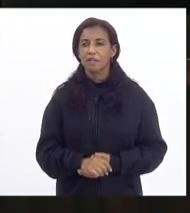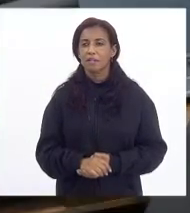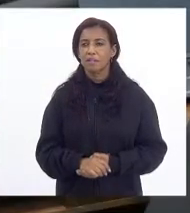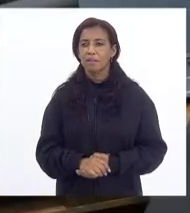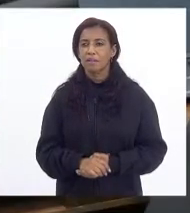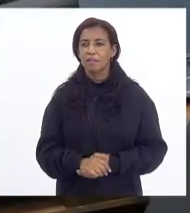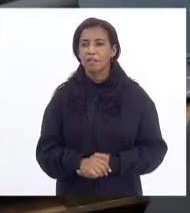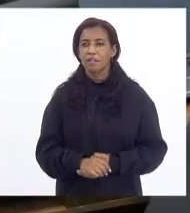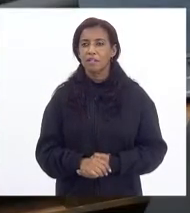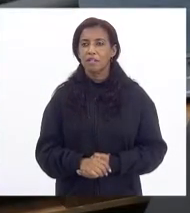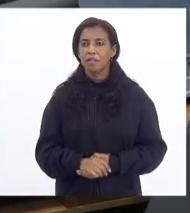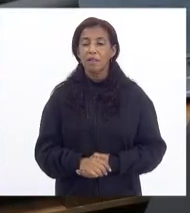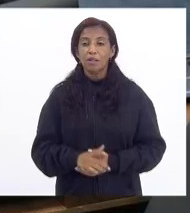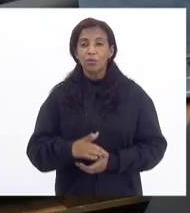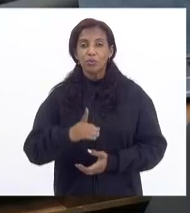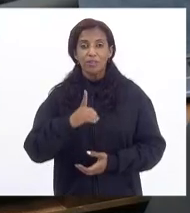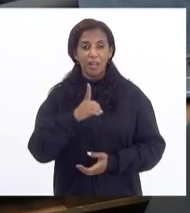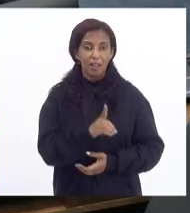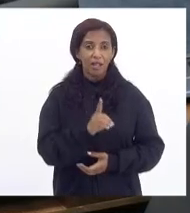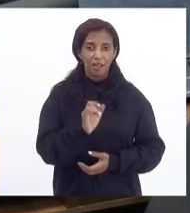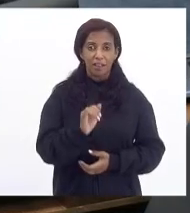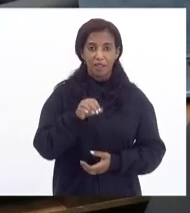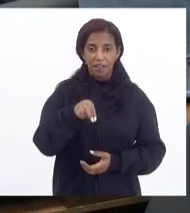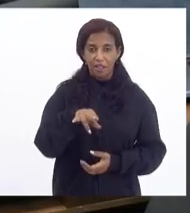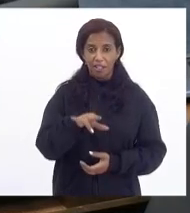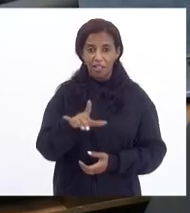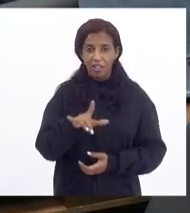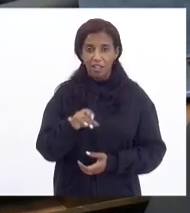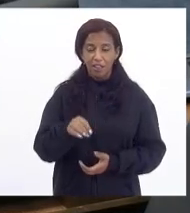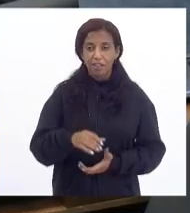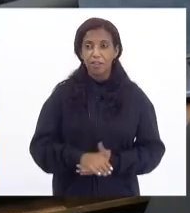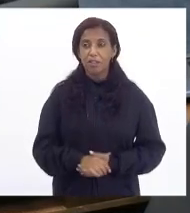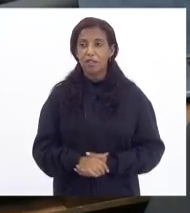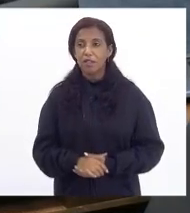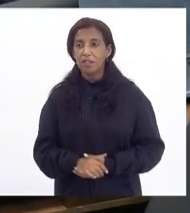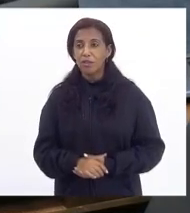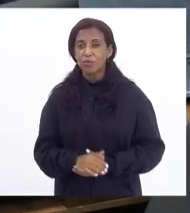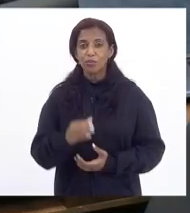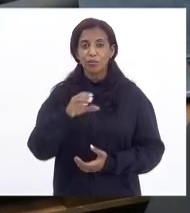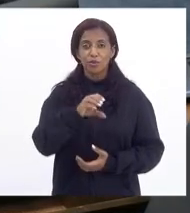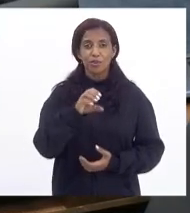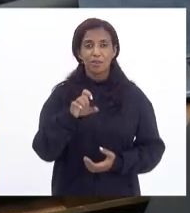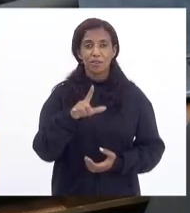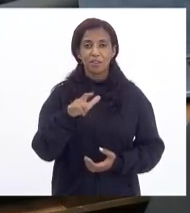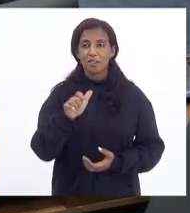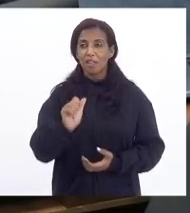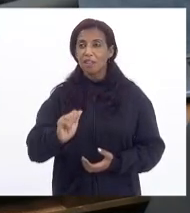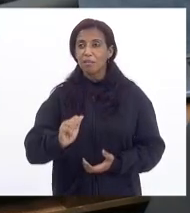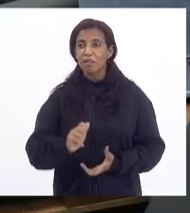Deputado Dionísio Lins. Deputada Célia Jordão.